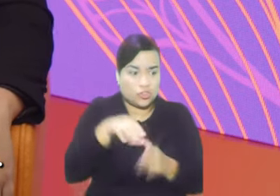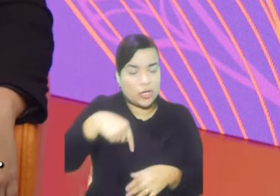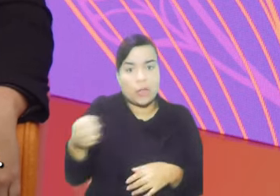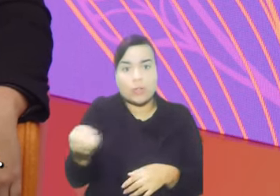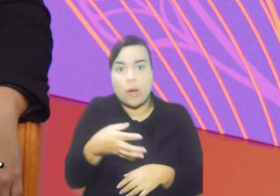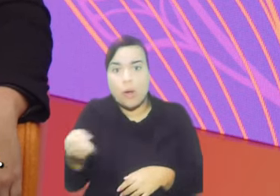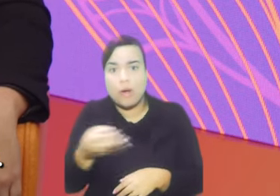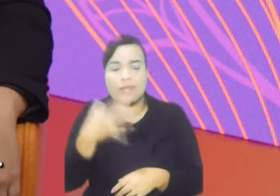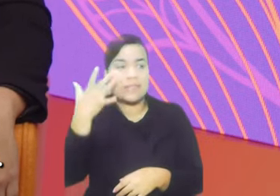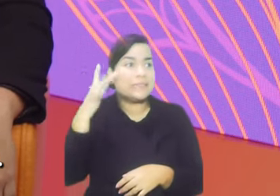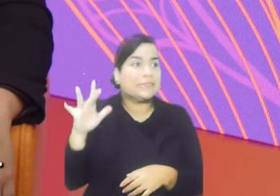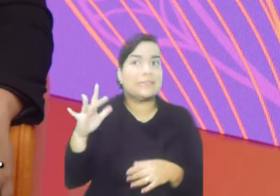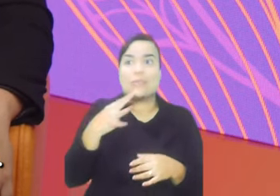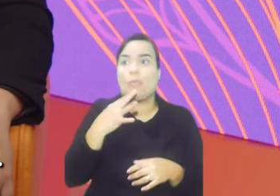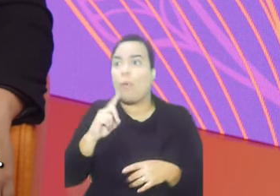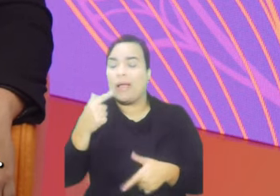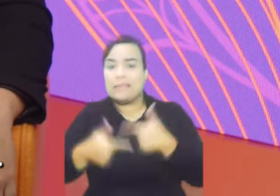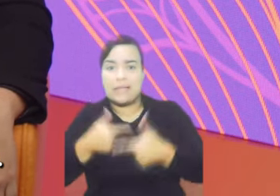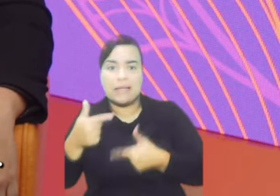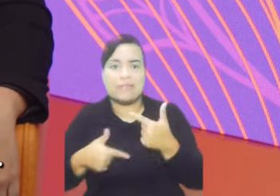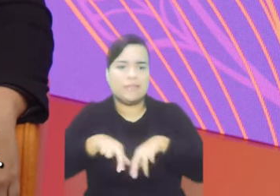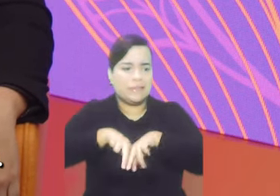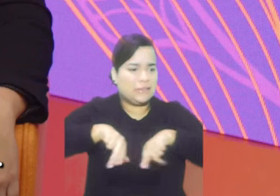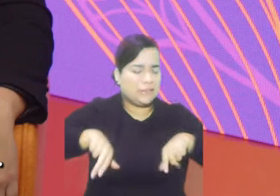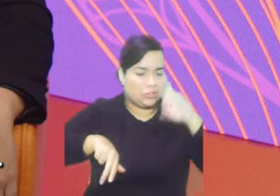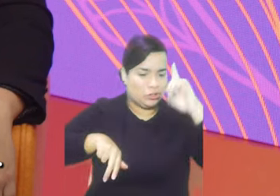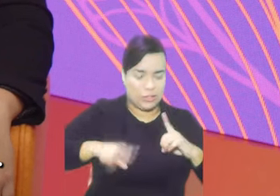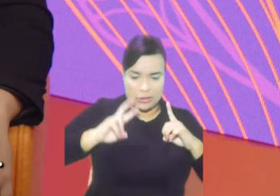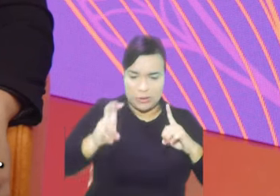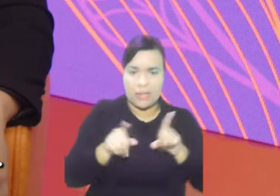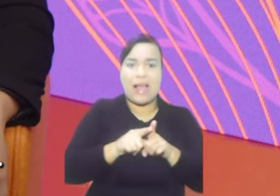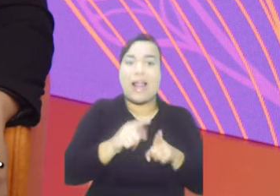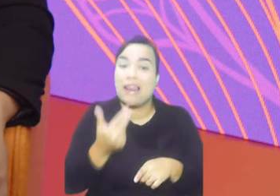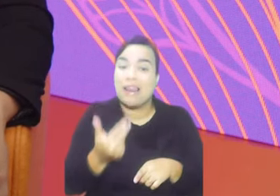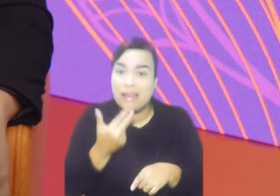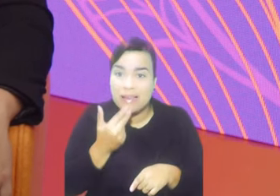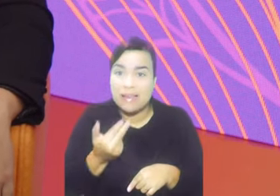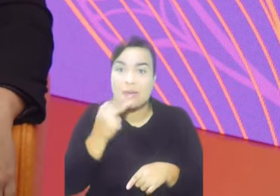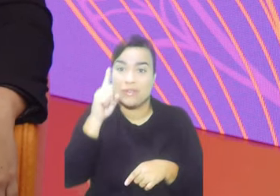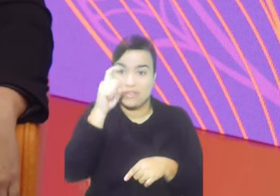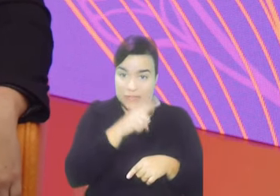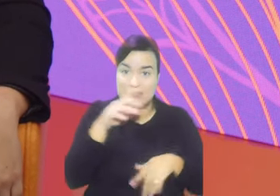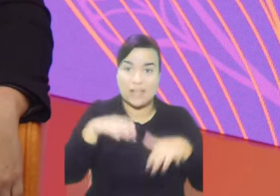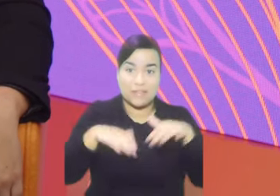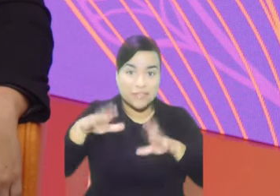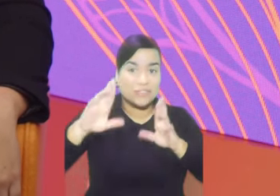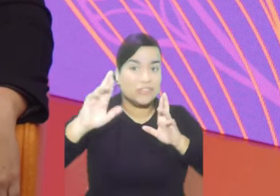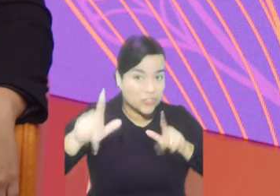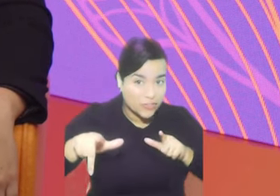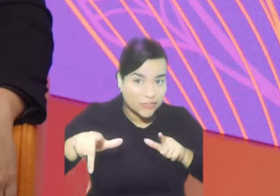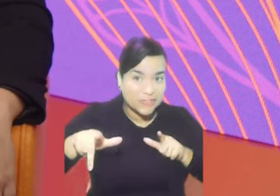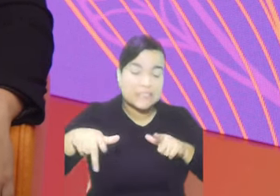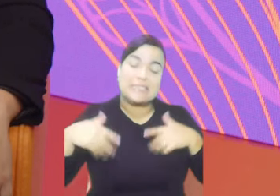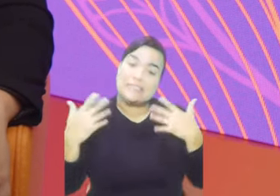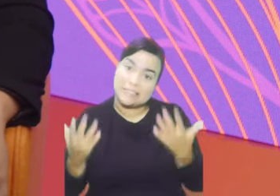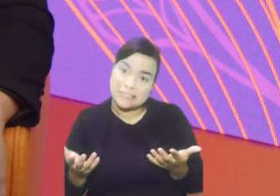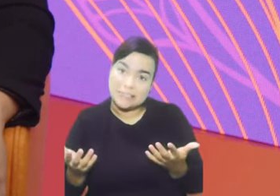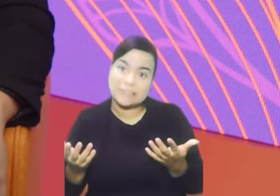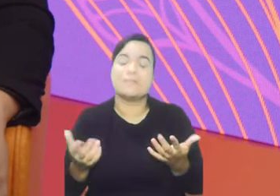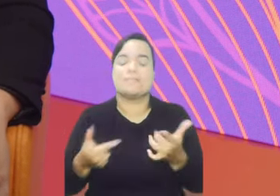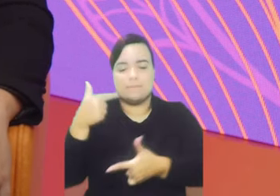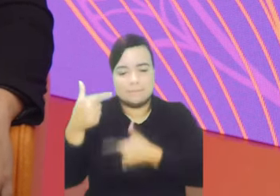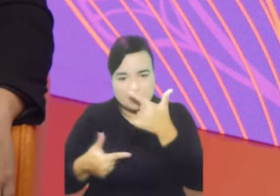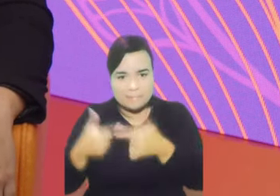que é nova no país, pode não conhecer os serviços e direitos, tem a questão do idioma, que muitas vezes é diferente.